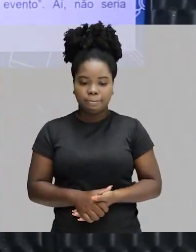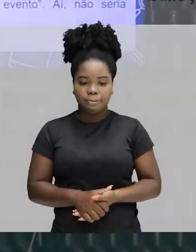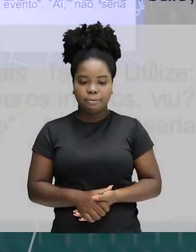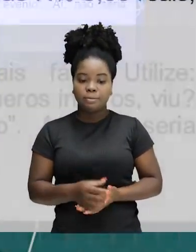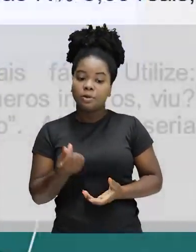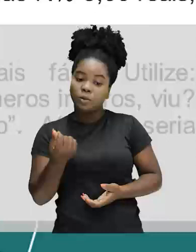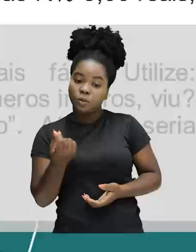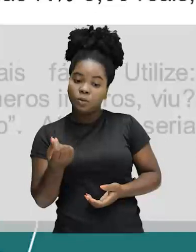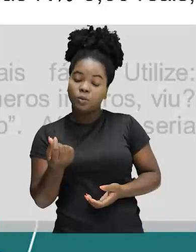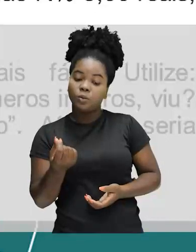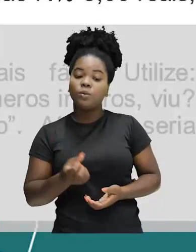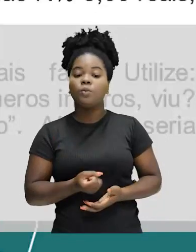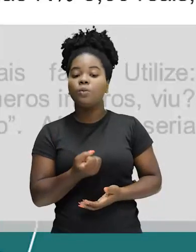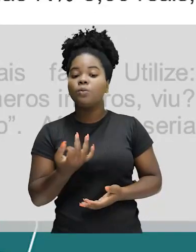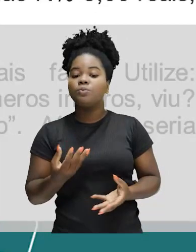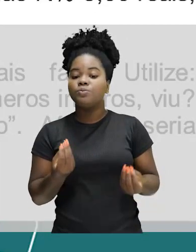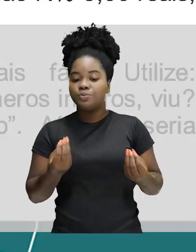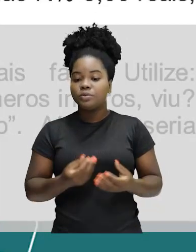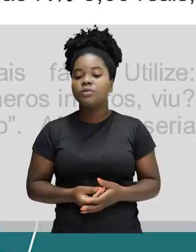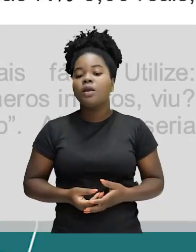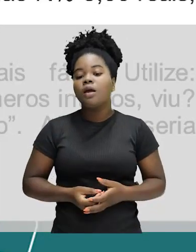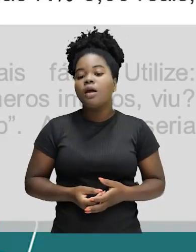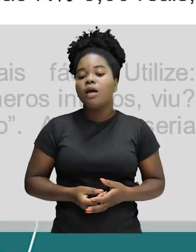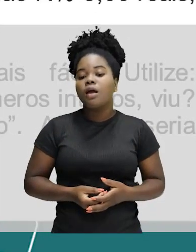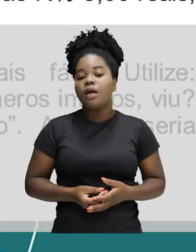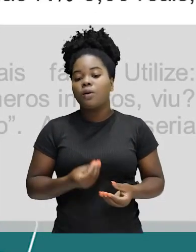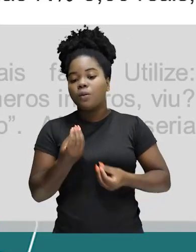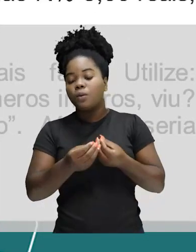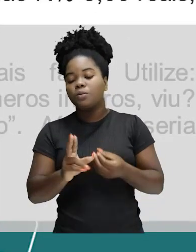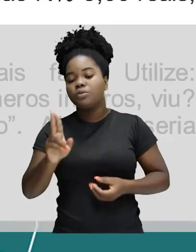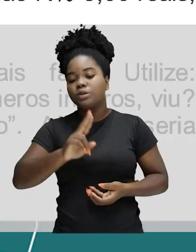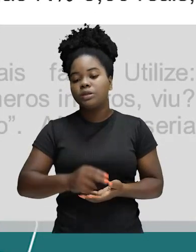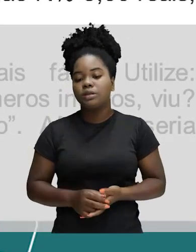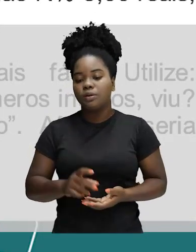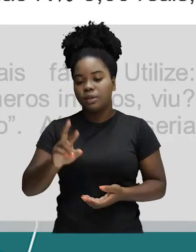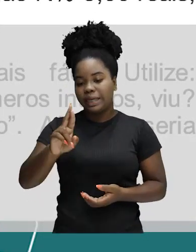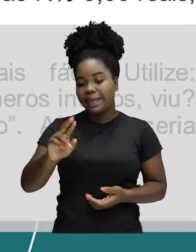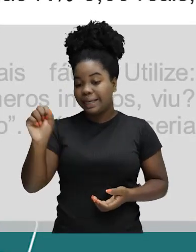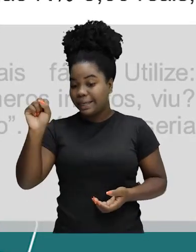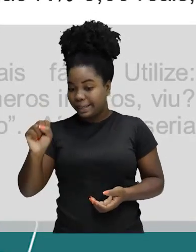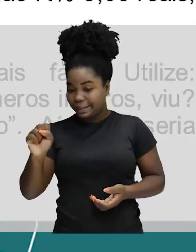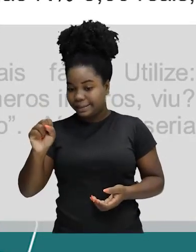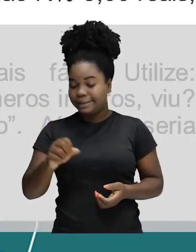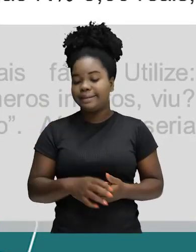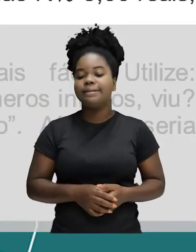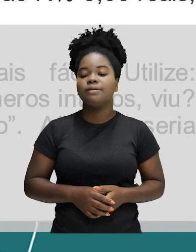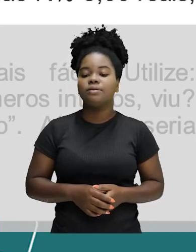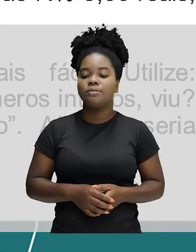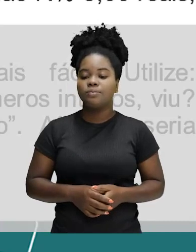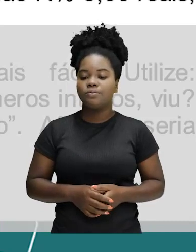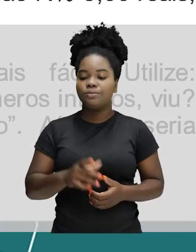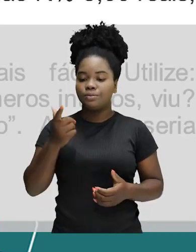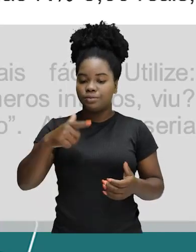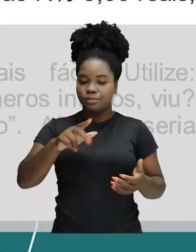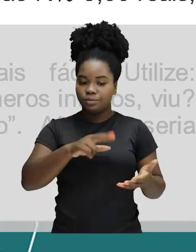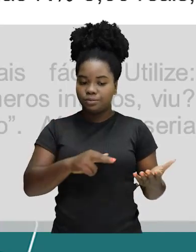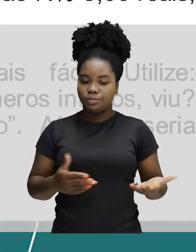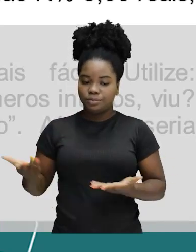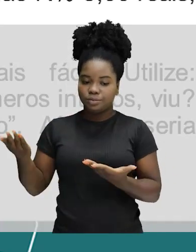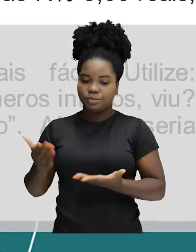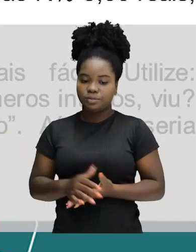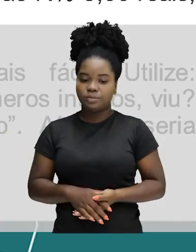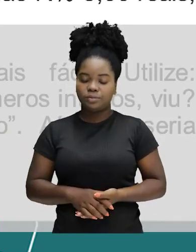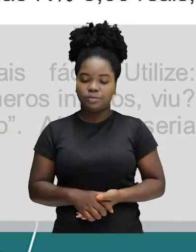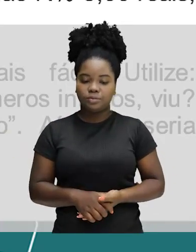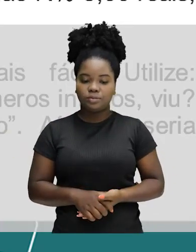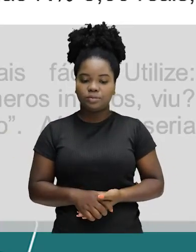né? Quando utilizadas com o símbolo, né? Aquele símbolo que é o símbolo do nosso dinheiro. Por si só, eles já expressam qual é